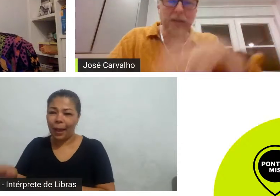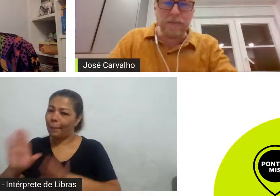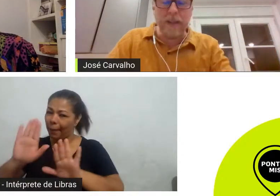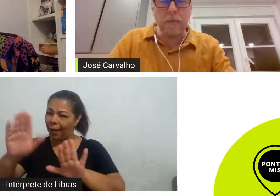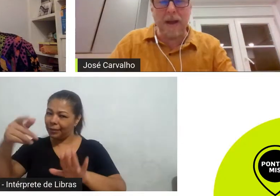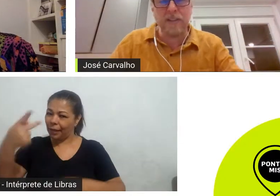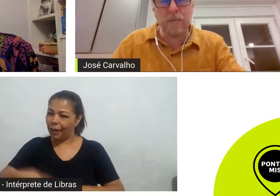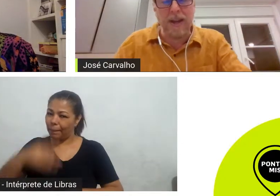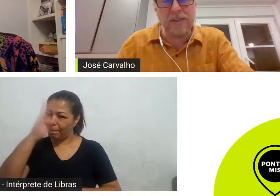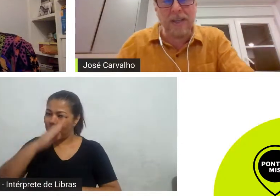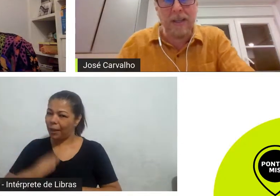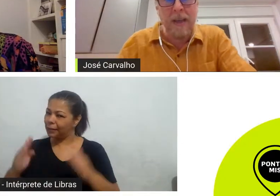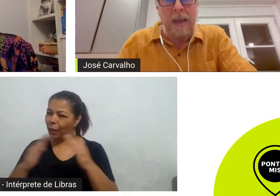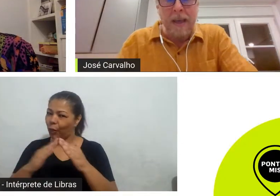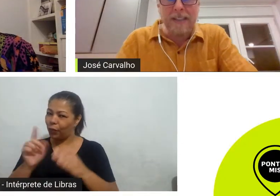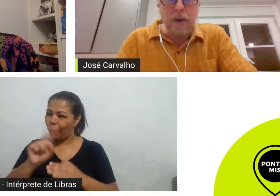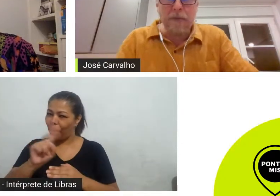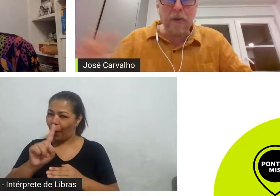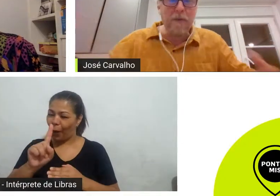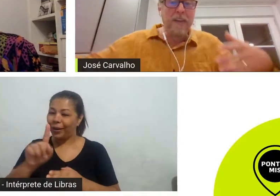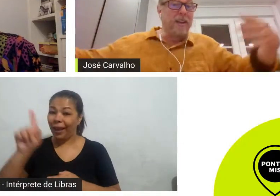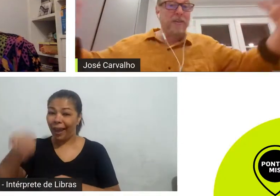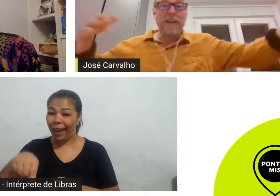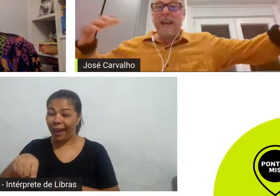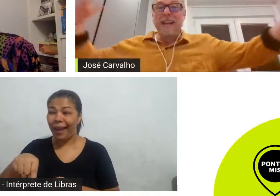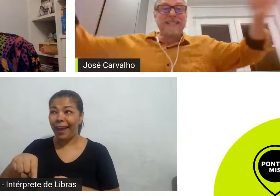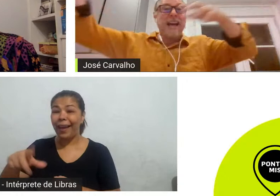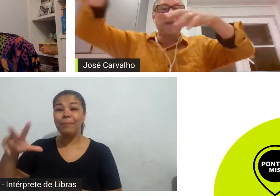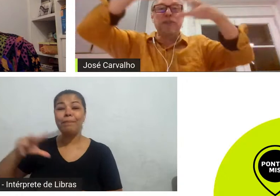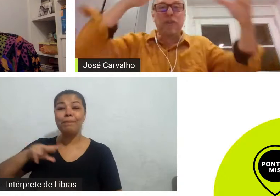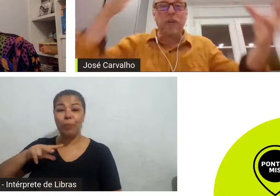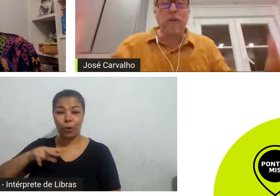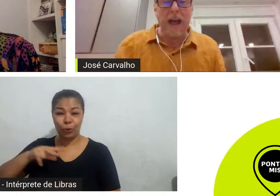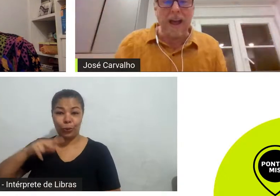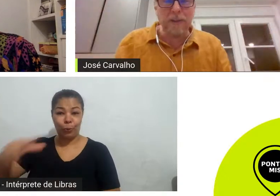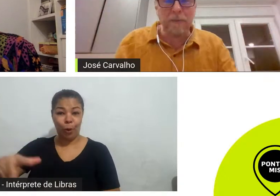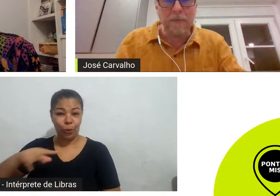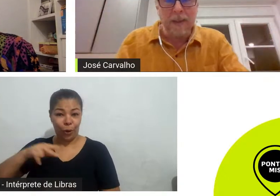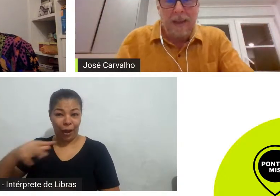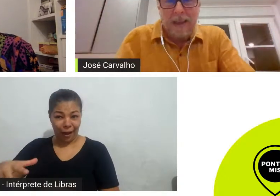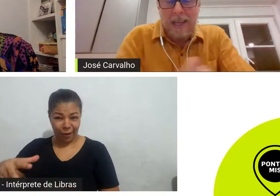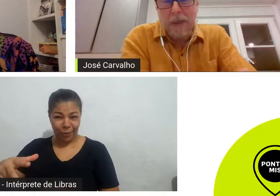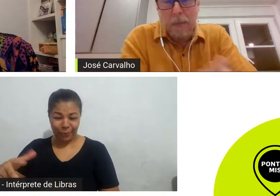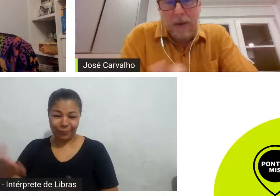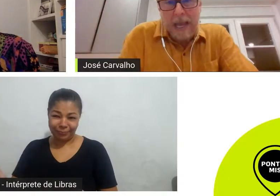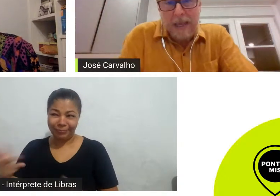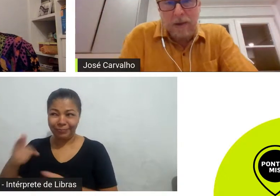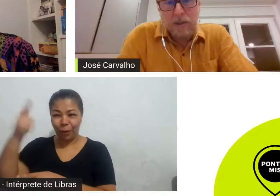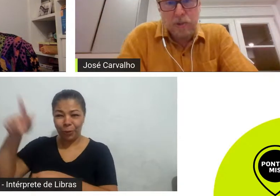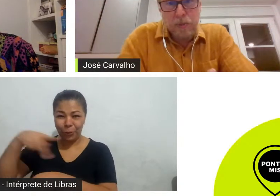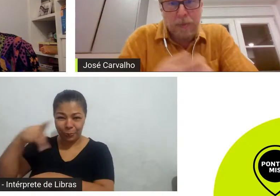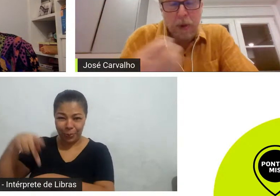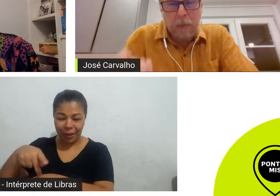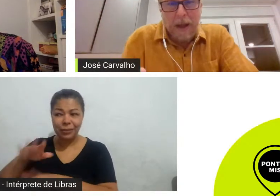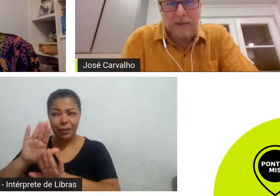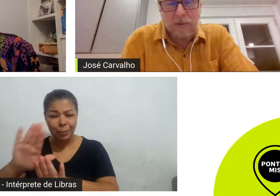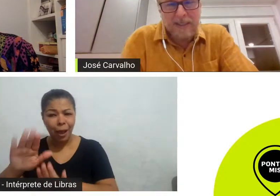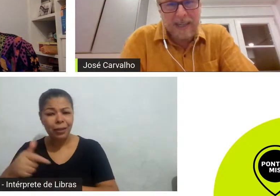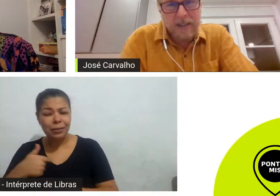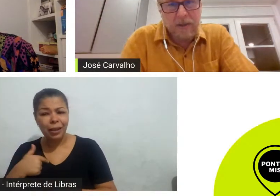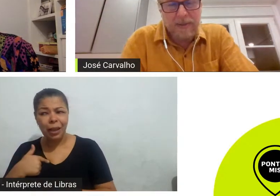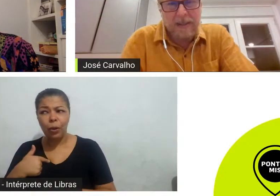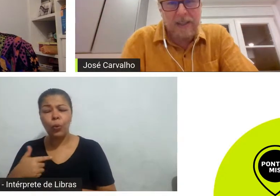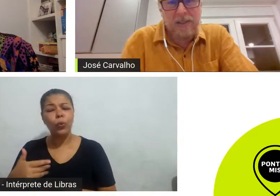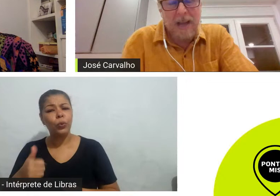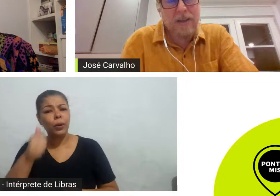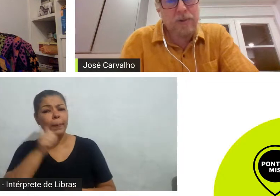no Brasil mas tenho base de moradia aqui então eu fico vendo que ele recebe de todo lado e minha mulher e eu somos muito preocupados